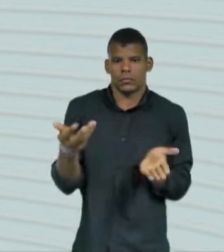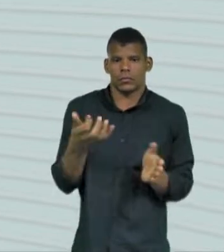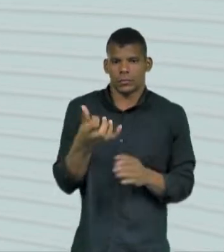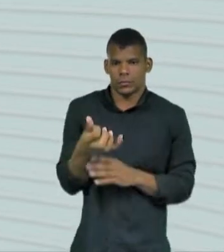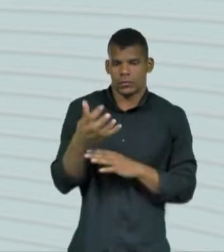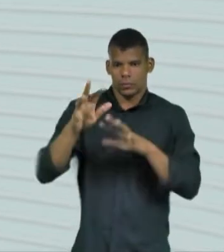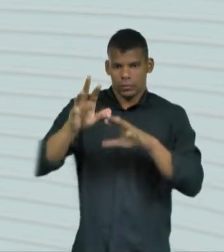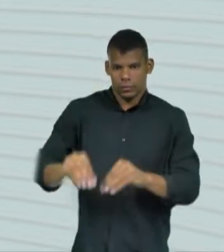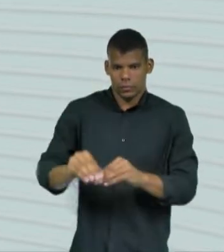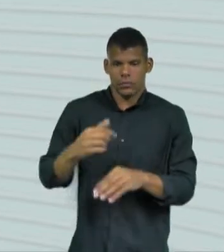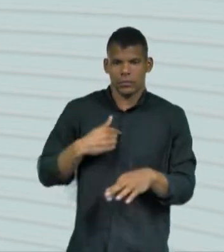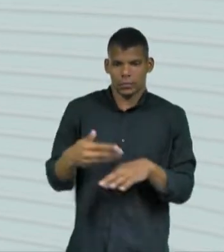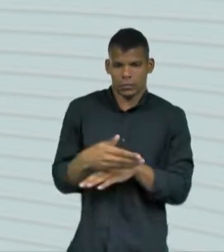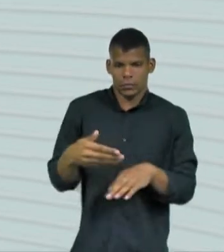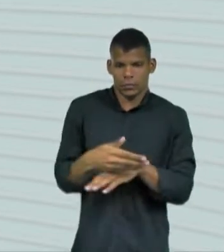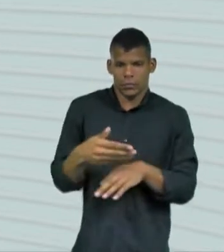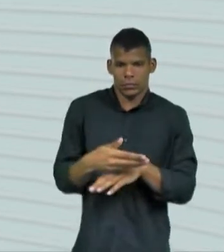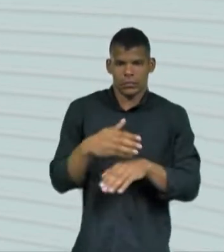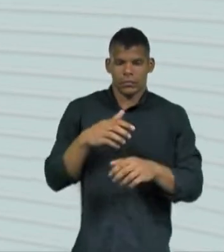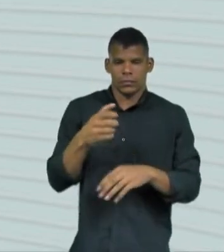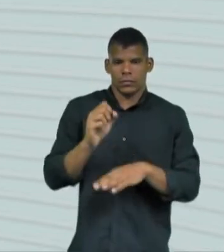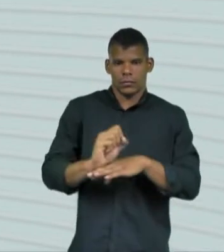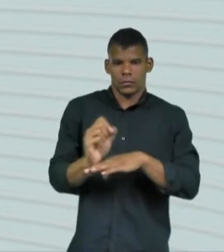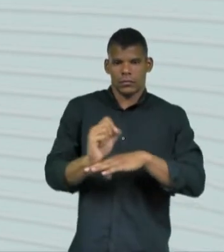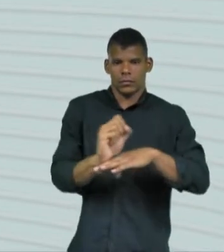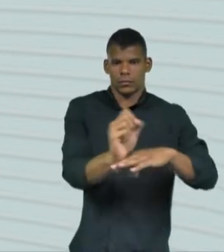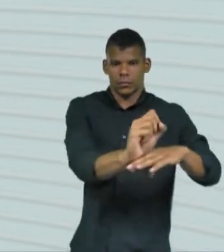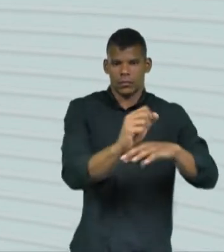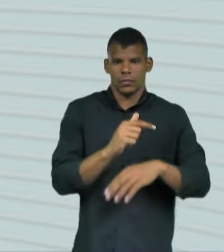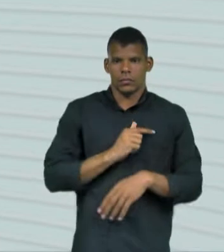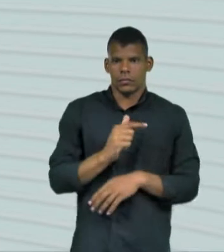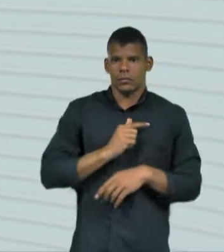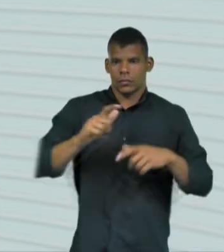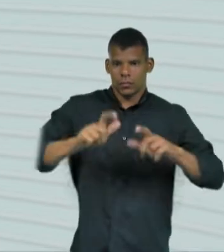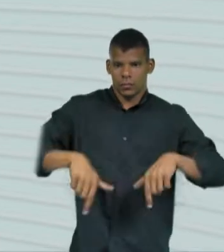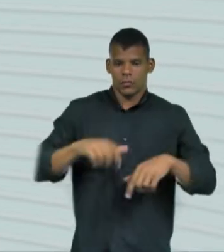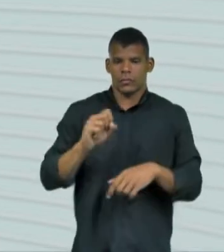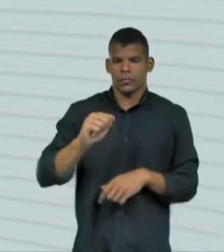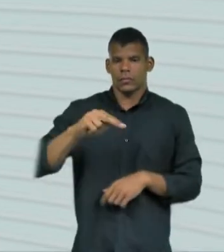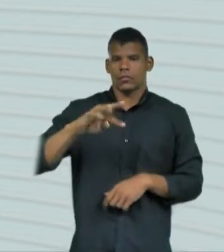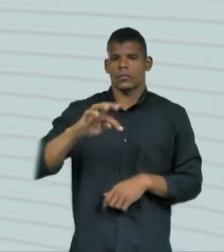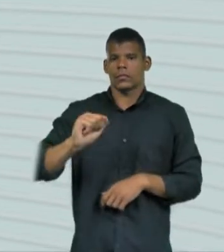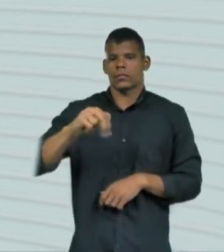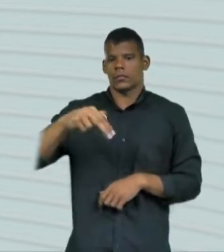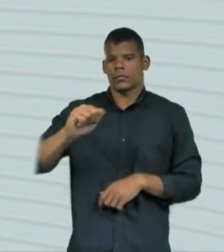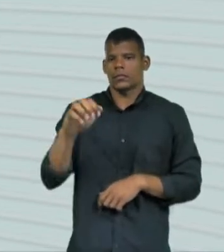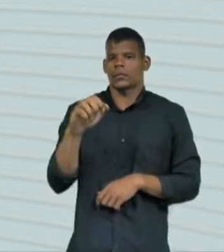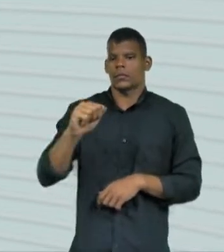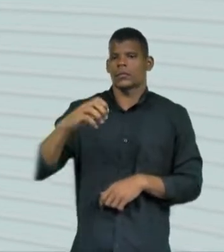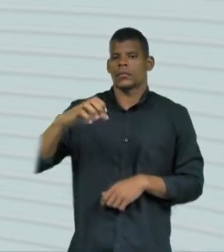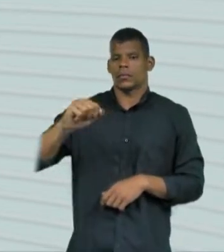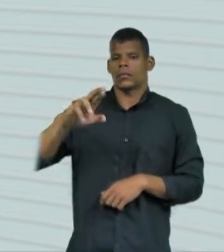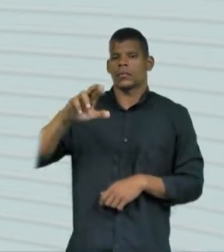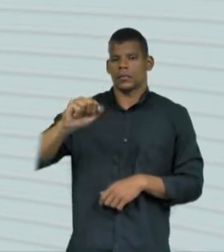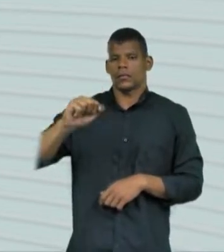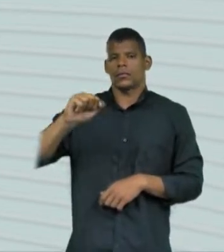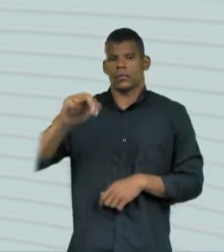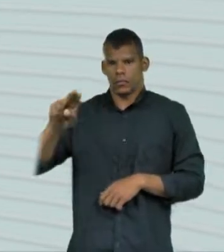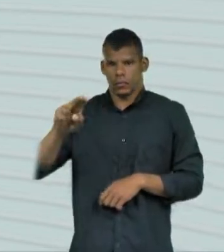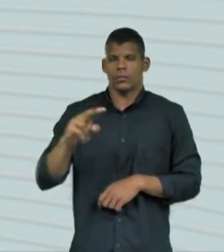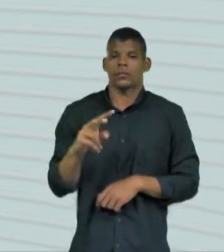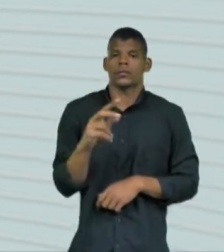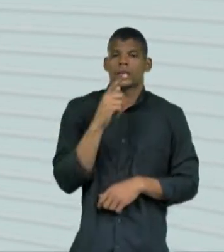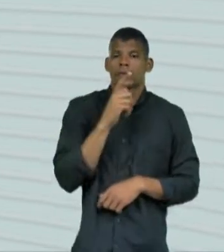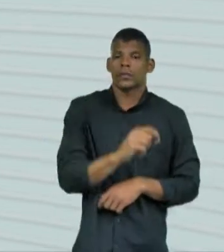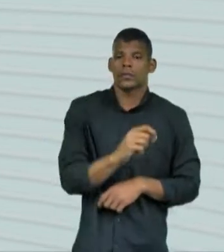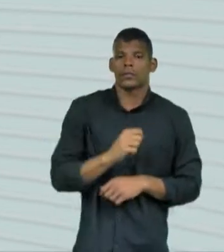participa de carreata em Santana do Acaraú. Acompanhado da candidata Sofia Manzano à presidência da República pelo